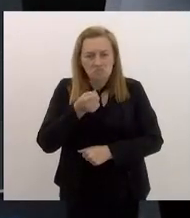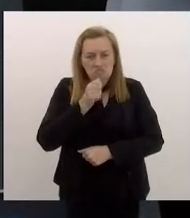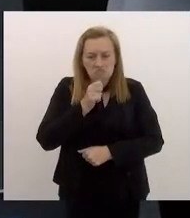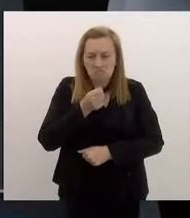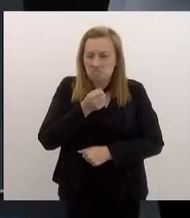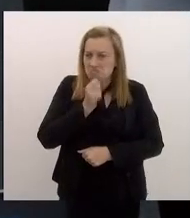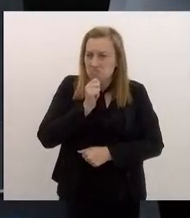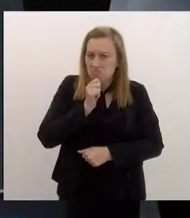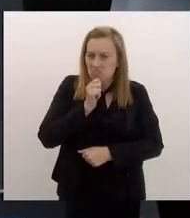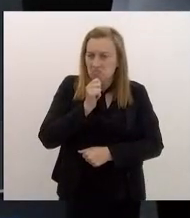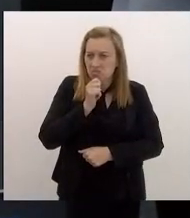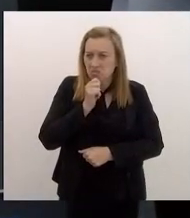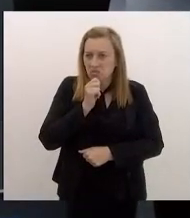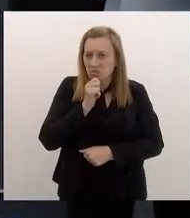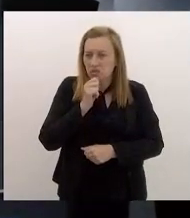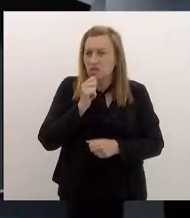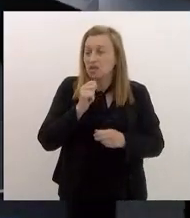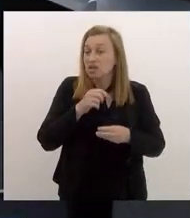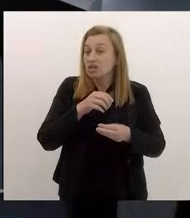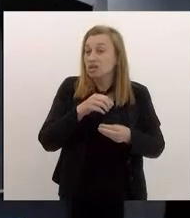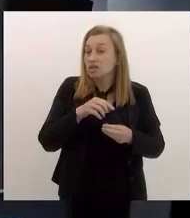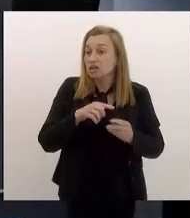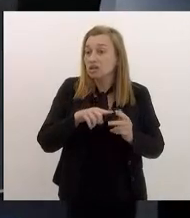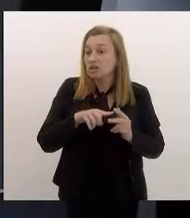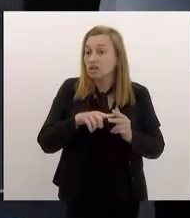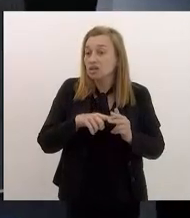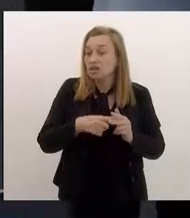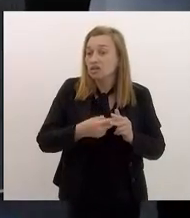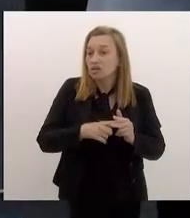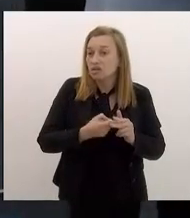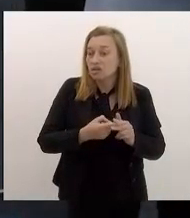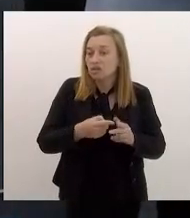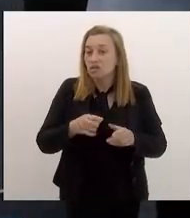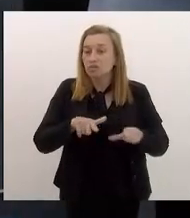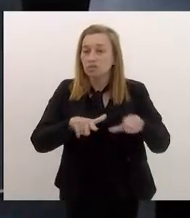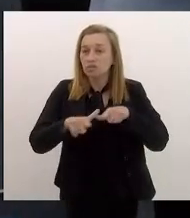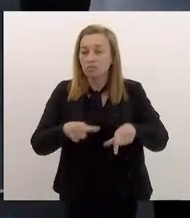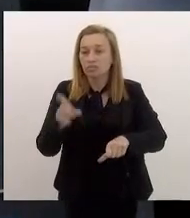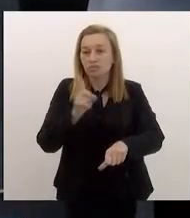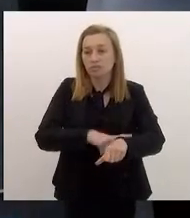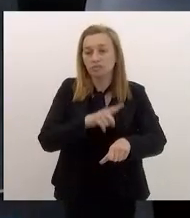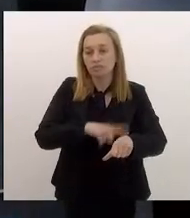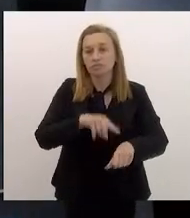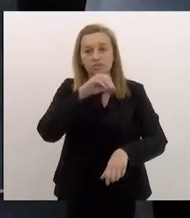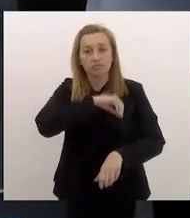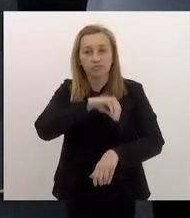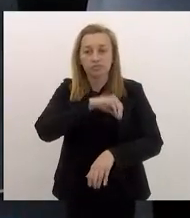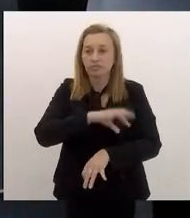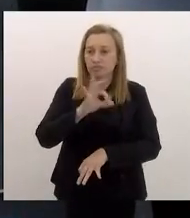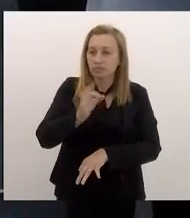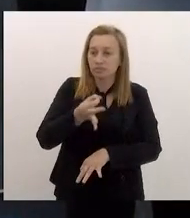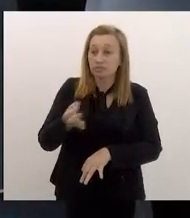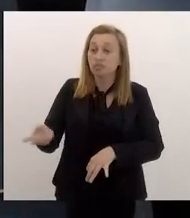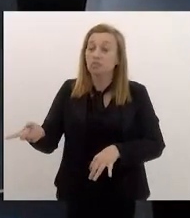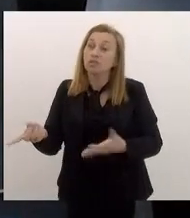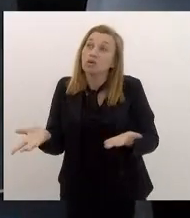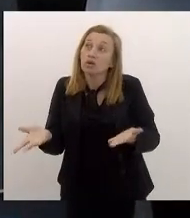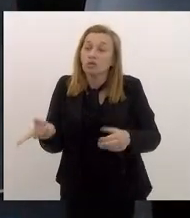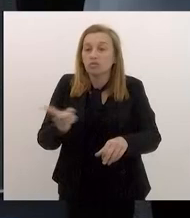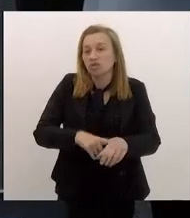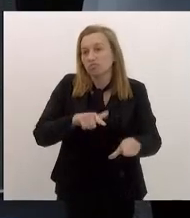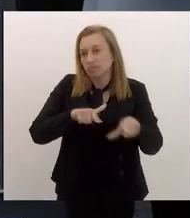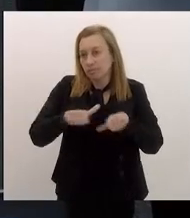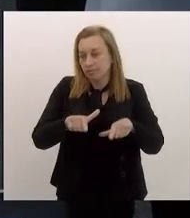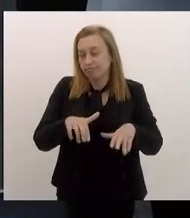que mexa nas promoções dos planos de cargos e salários exclusivamente por tempo de